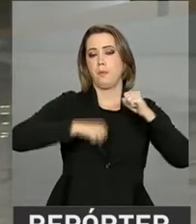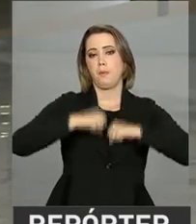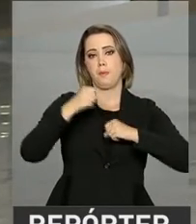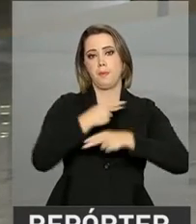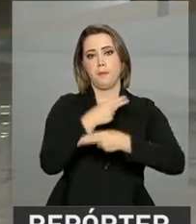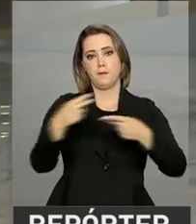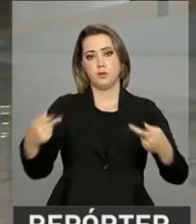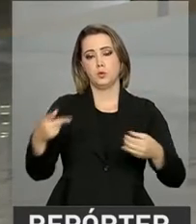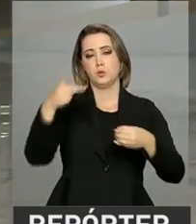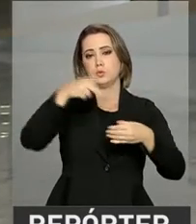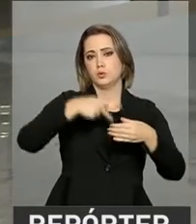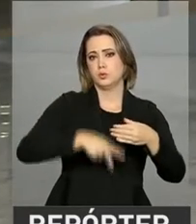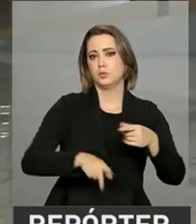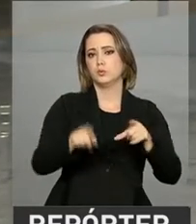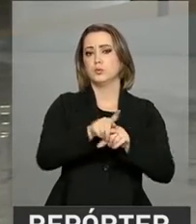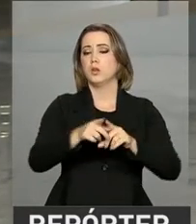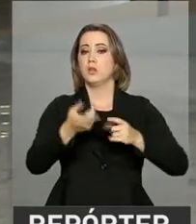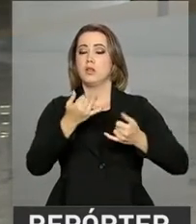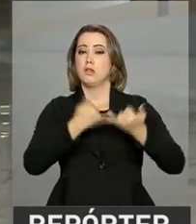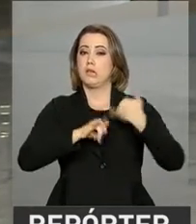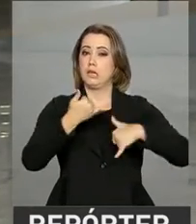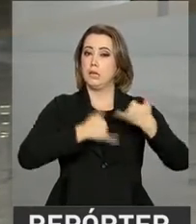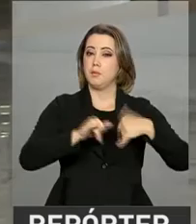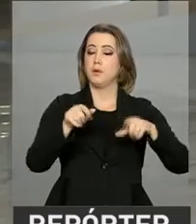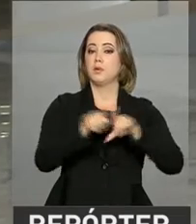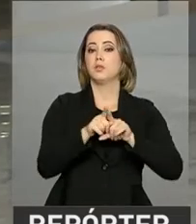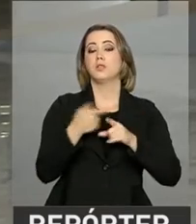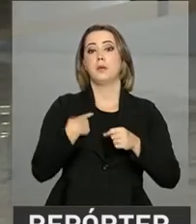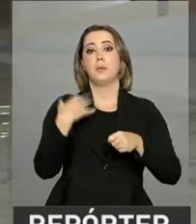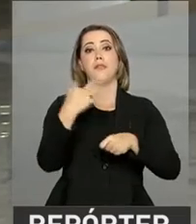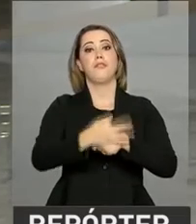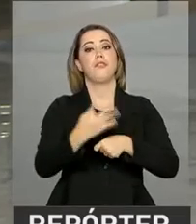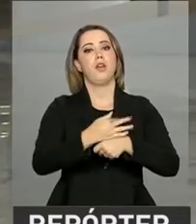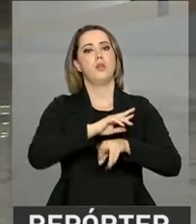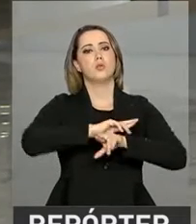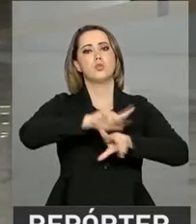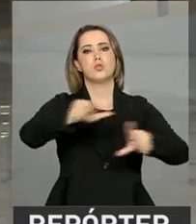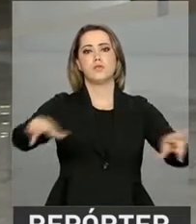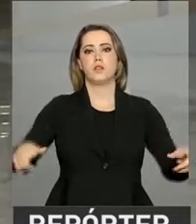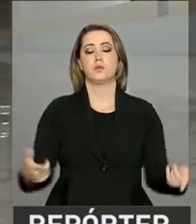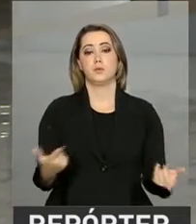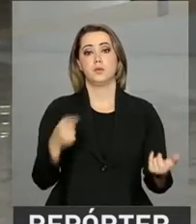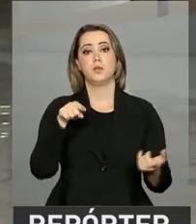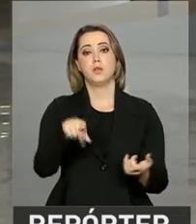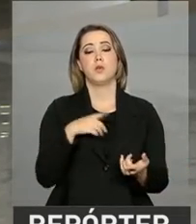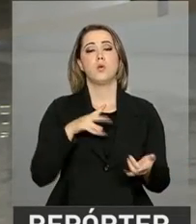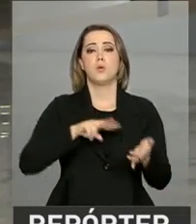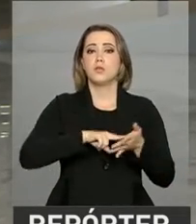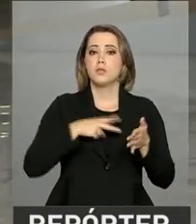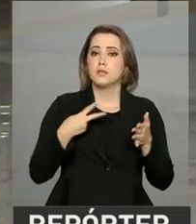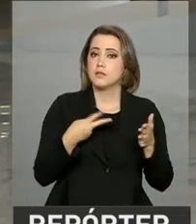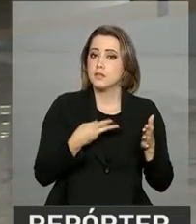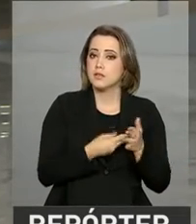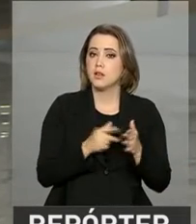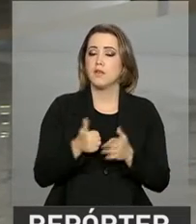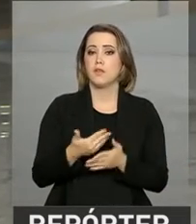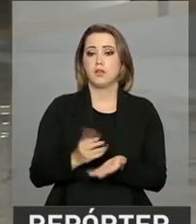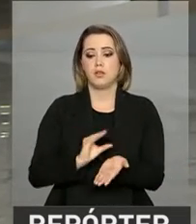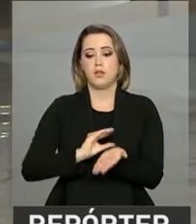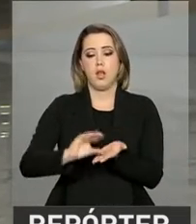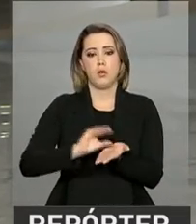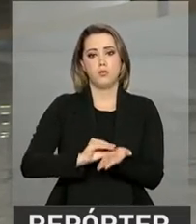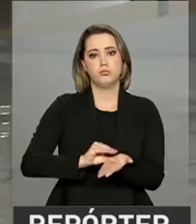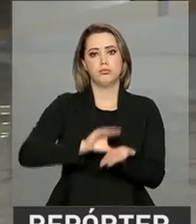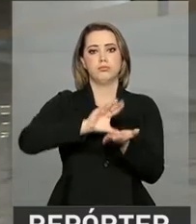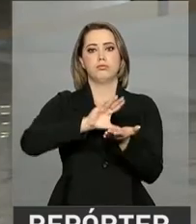derivados de petróleo, produtos químicos e metalurgia. Na prática, isso significa que há mais recursos disponíveis no país para